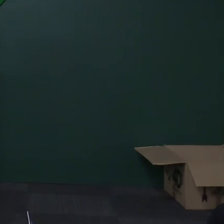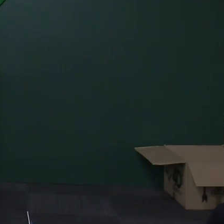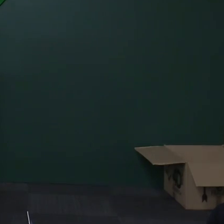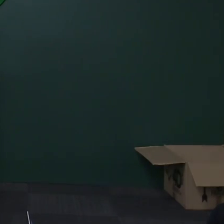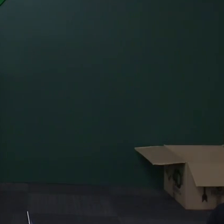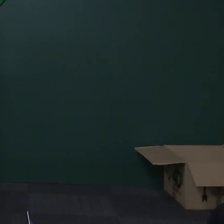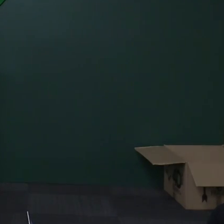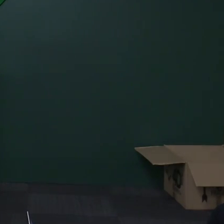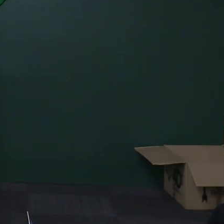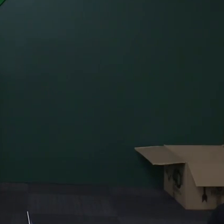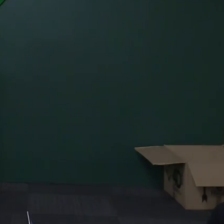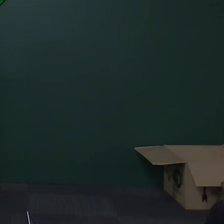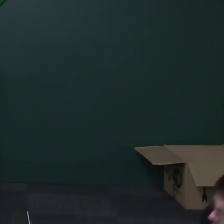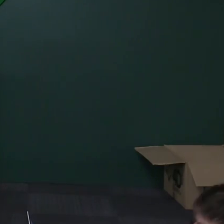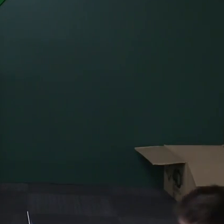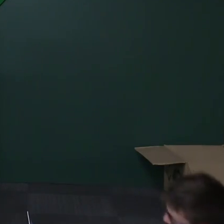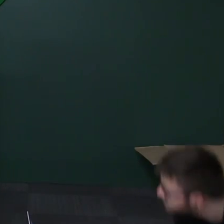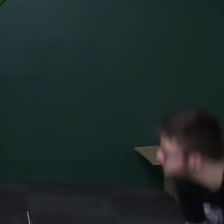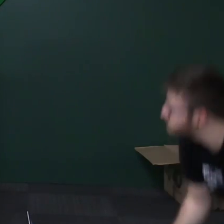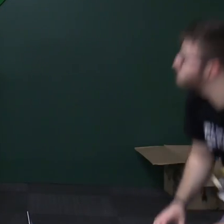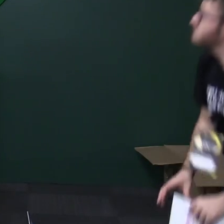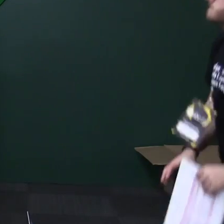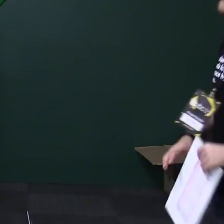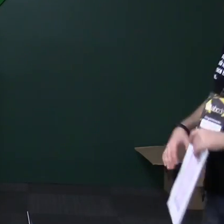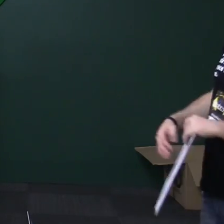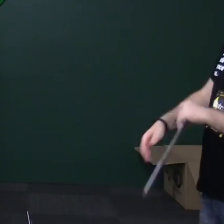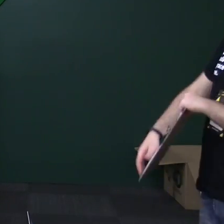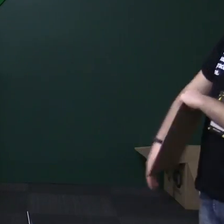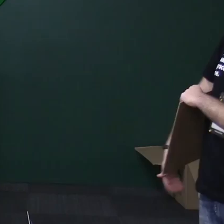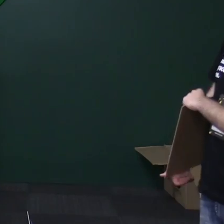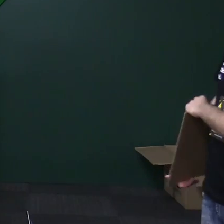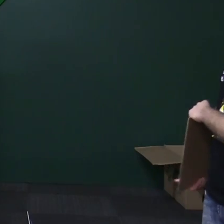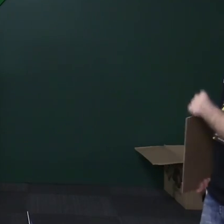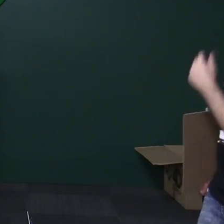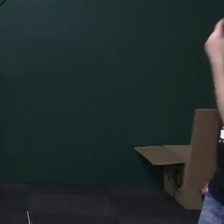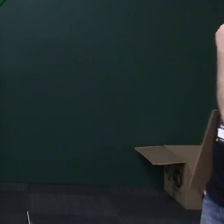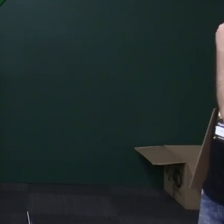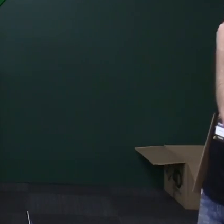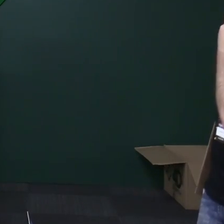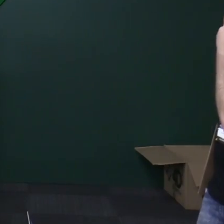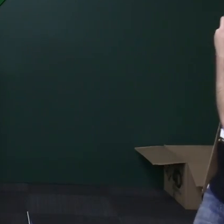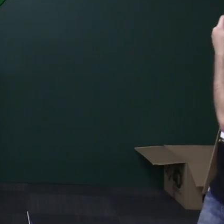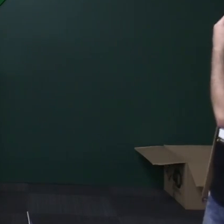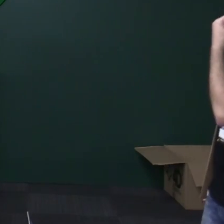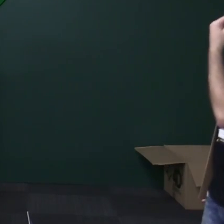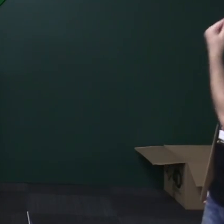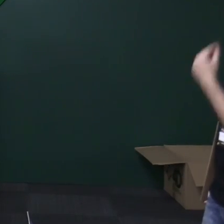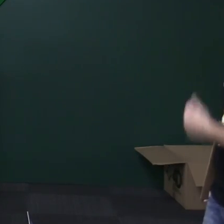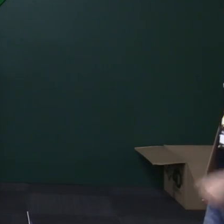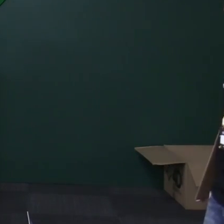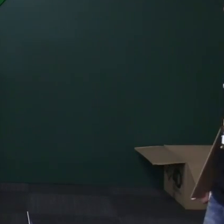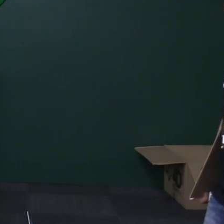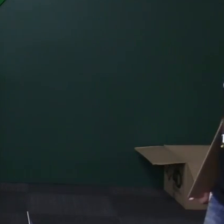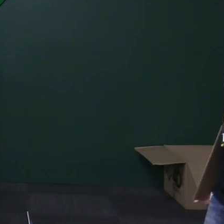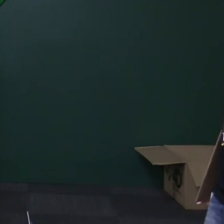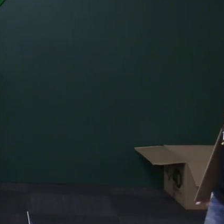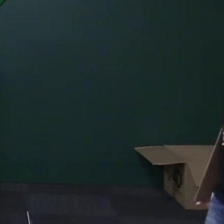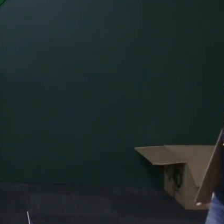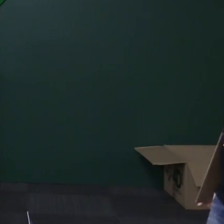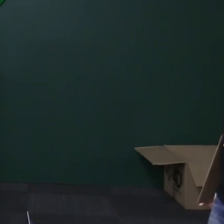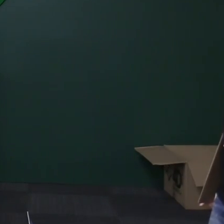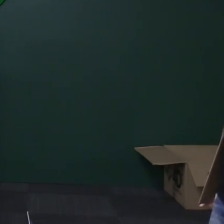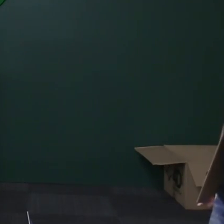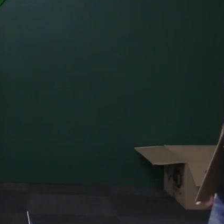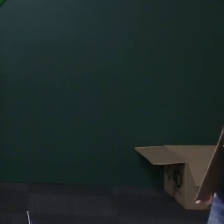100% com extração de dados na web. Eu também sou um dos fundadores do Laboratório Hacker de Campinas, um